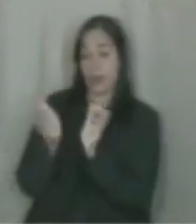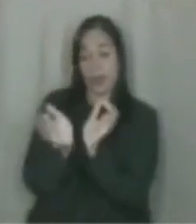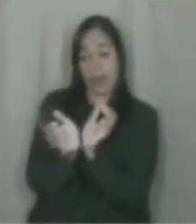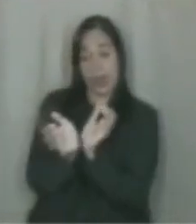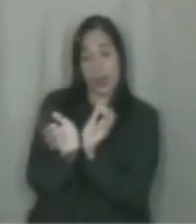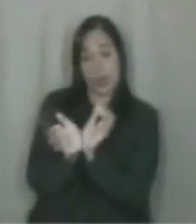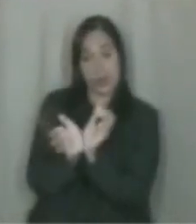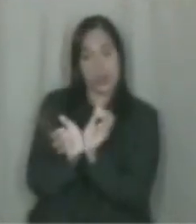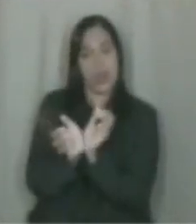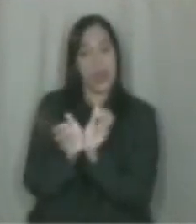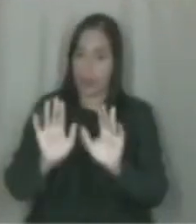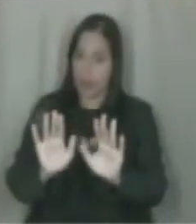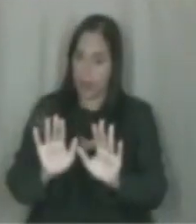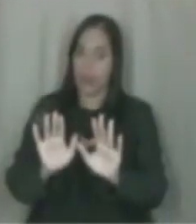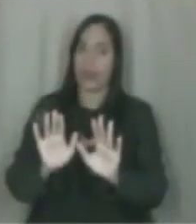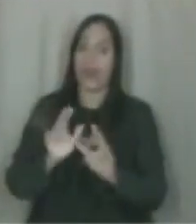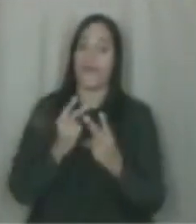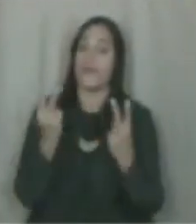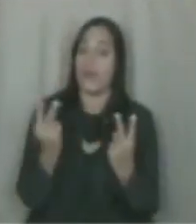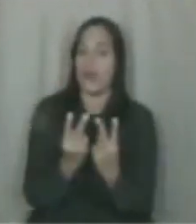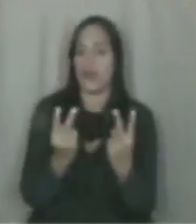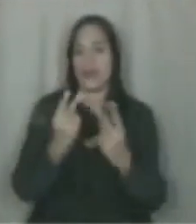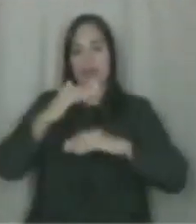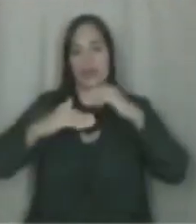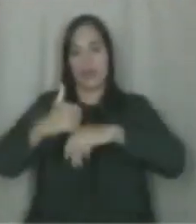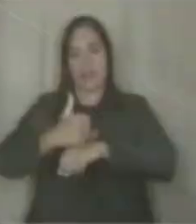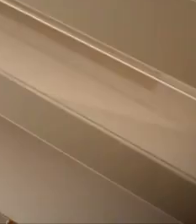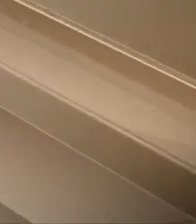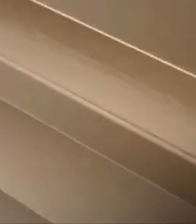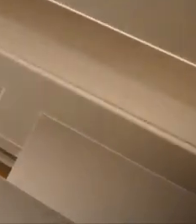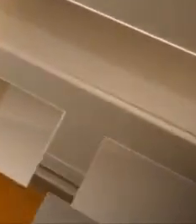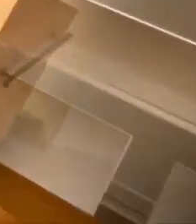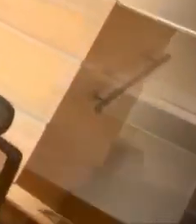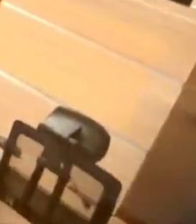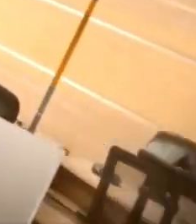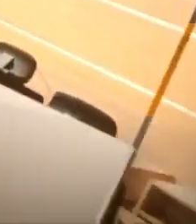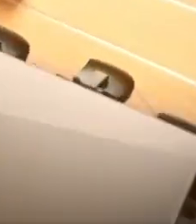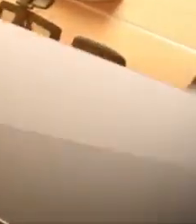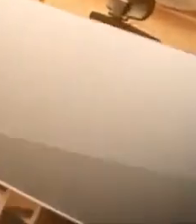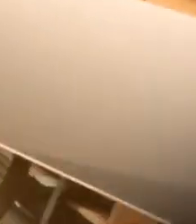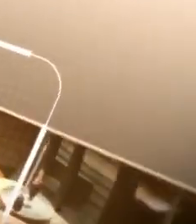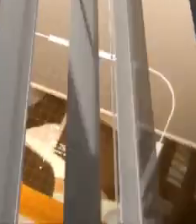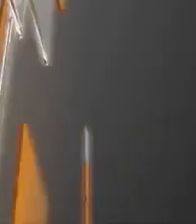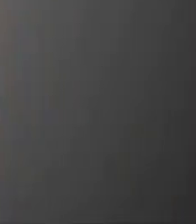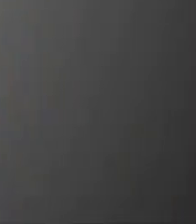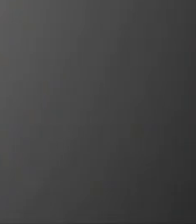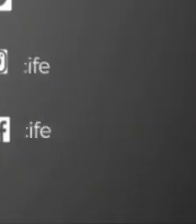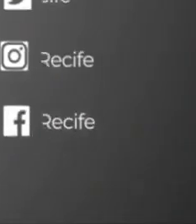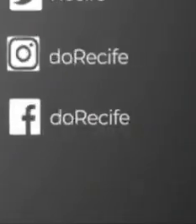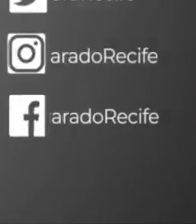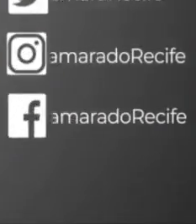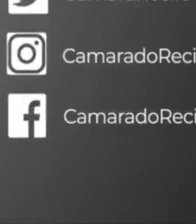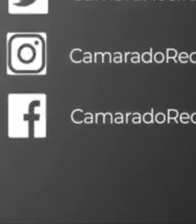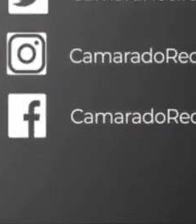tem que discutir principalmente sobre a valorização da guarda municipal Música Música